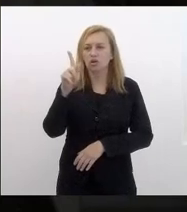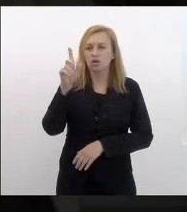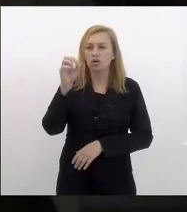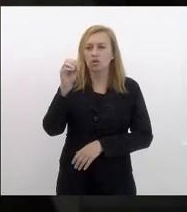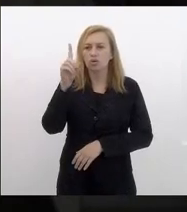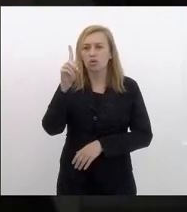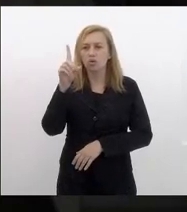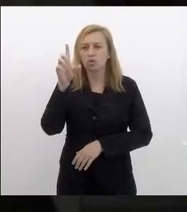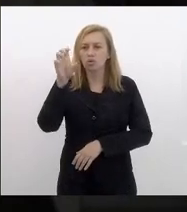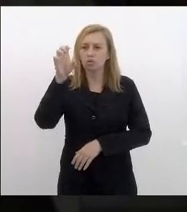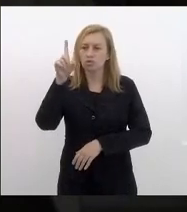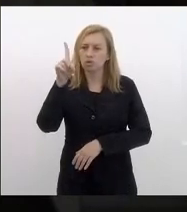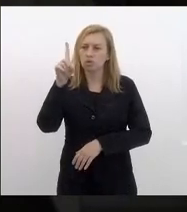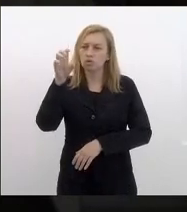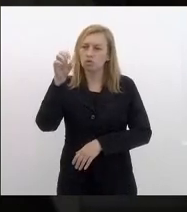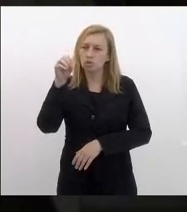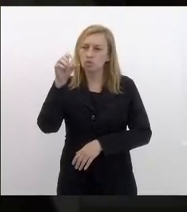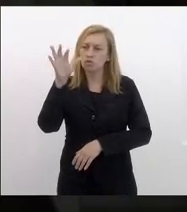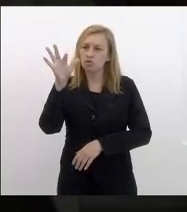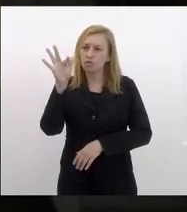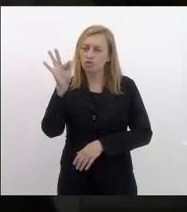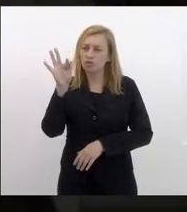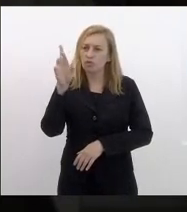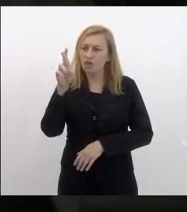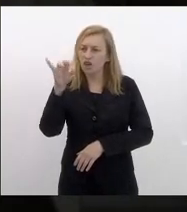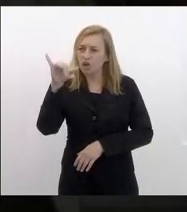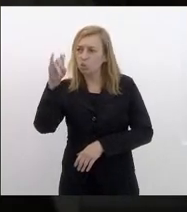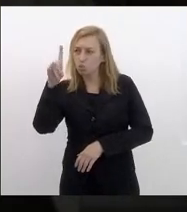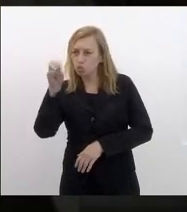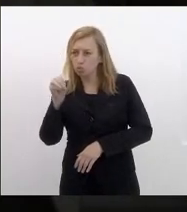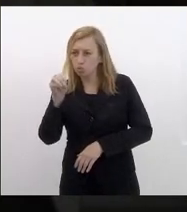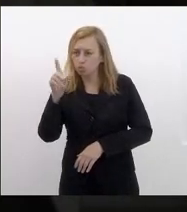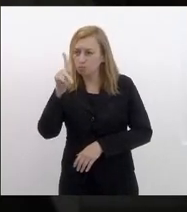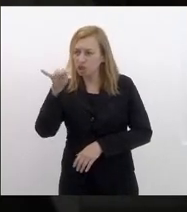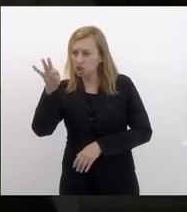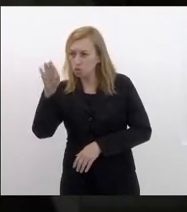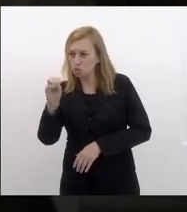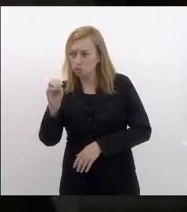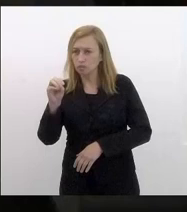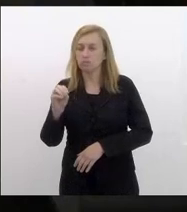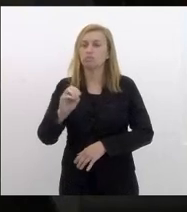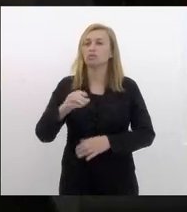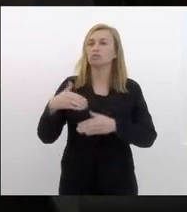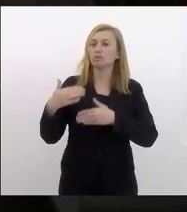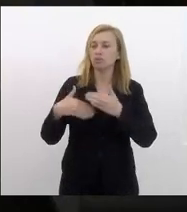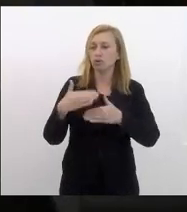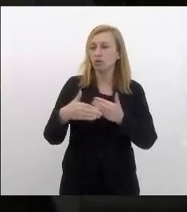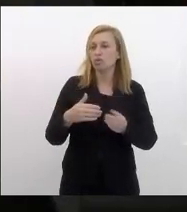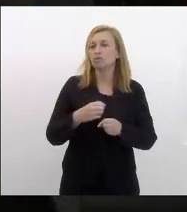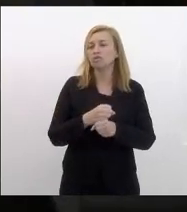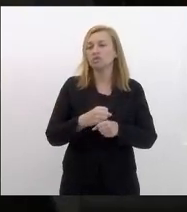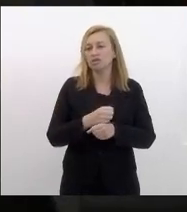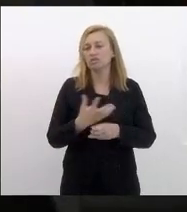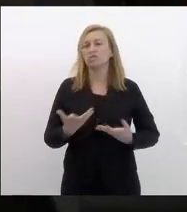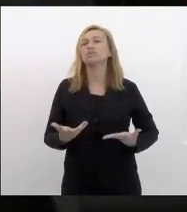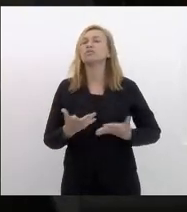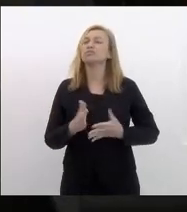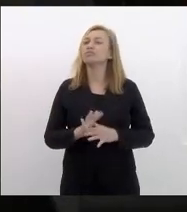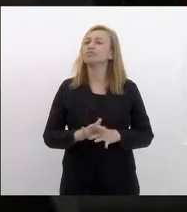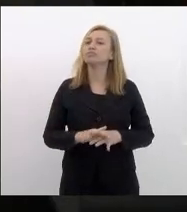nós conseguimos depois de um longo périplo e de muitas tratativas